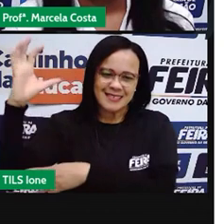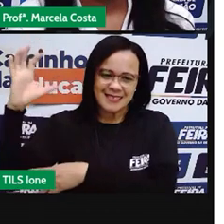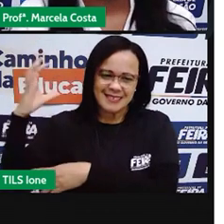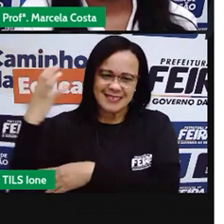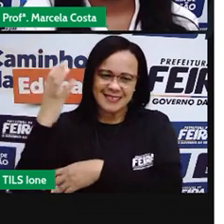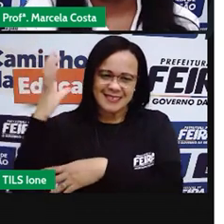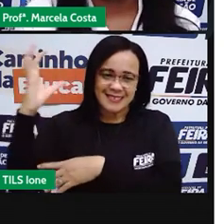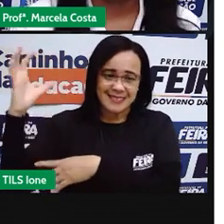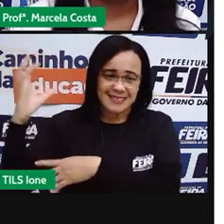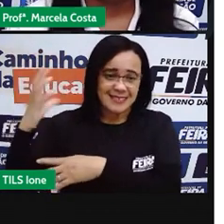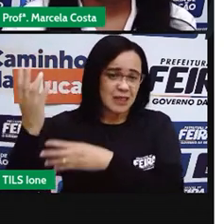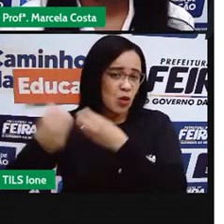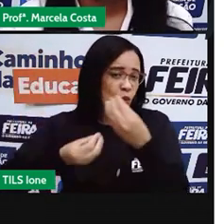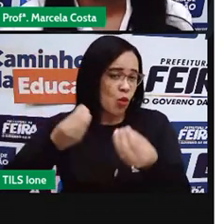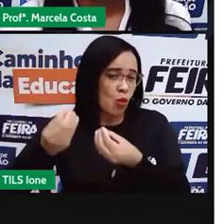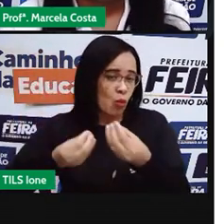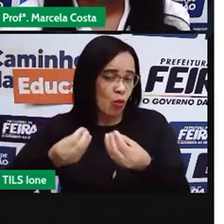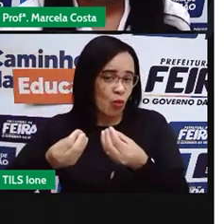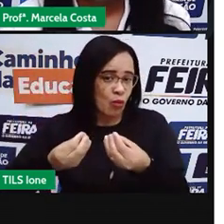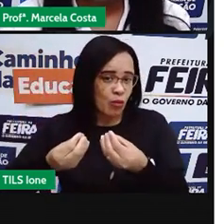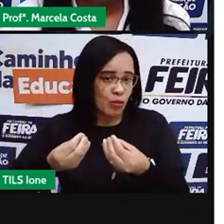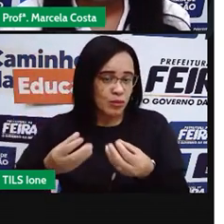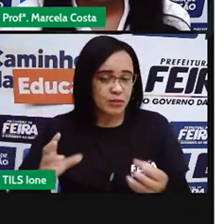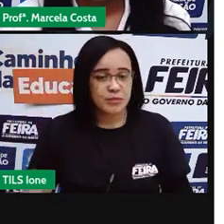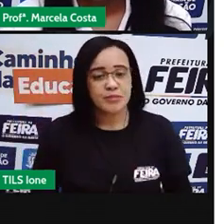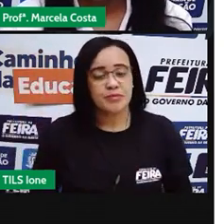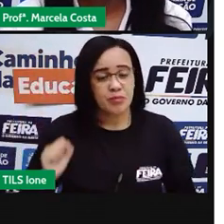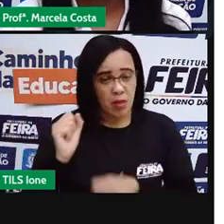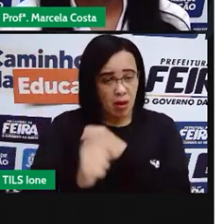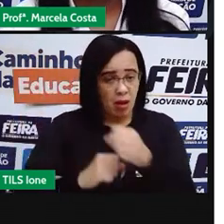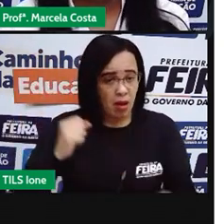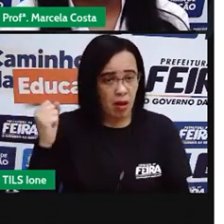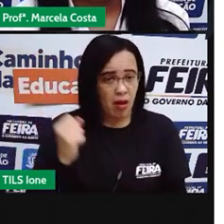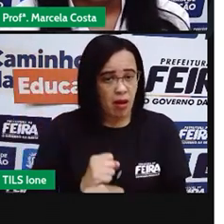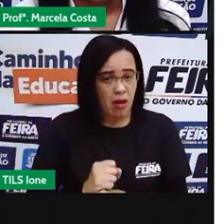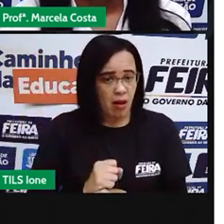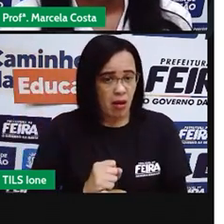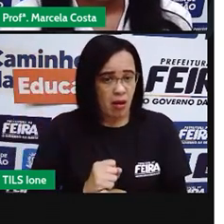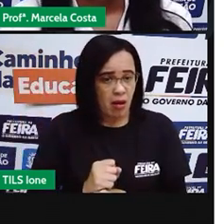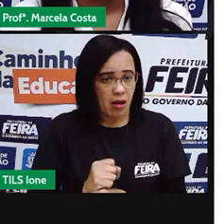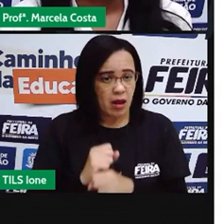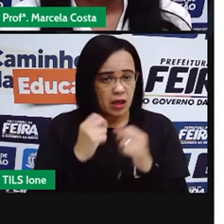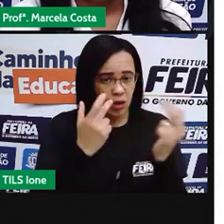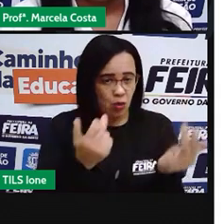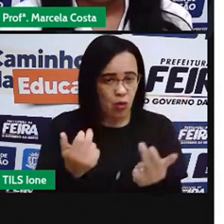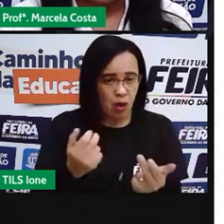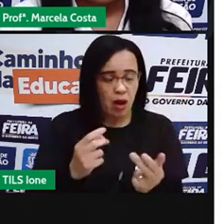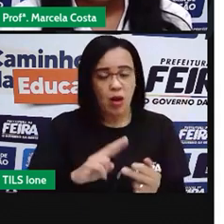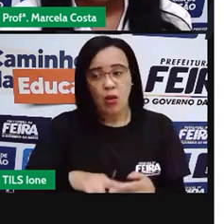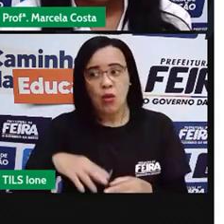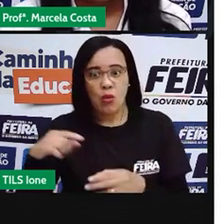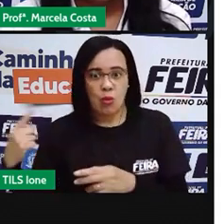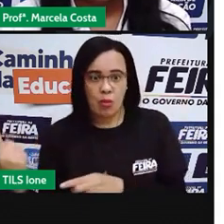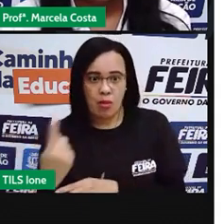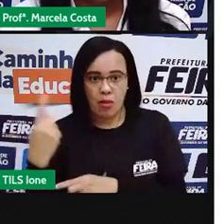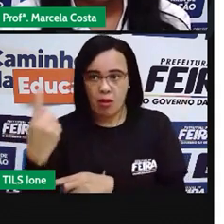Elas têm o mesmo tamanho? Ou uma é mais alta do que a outra?